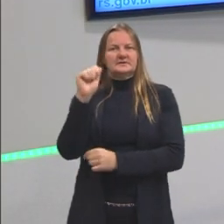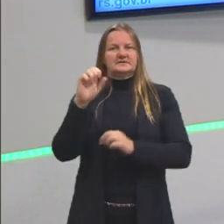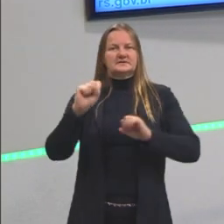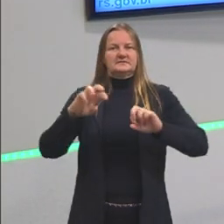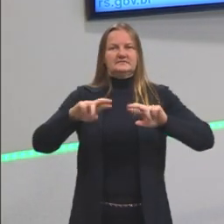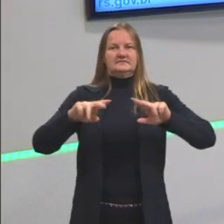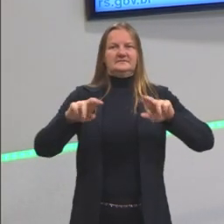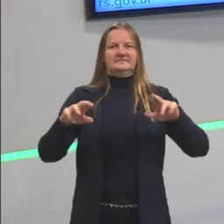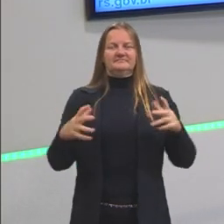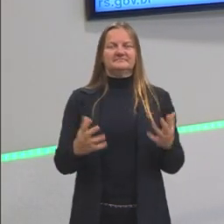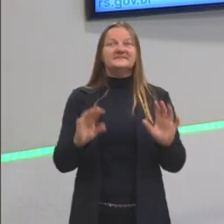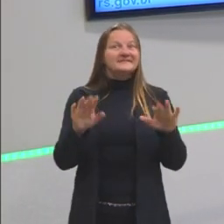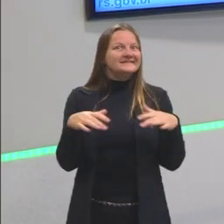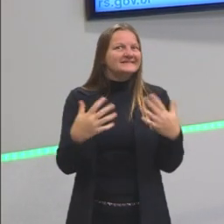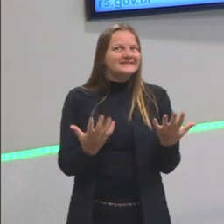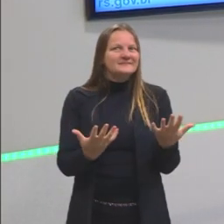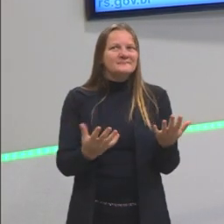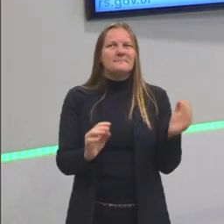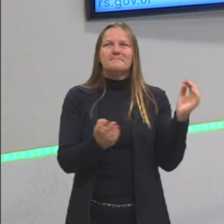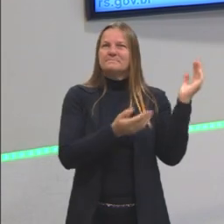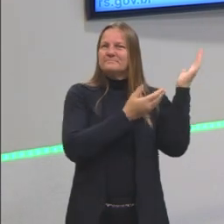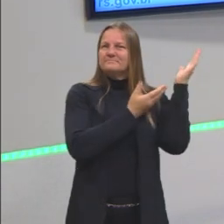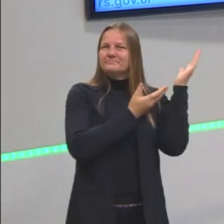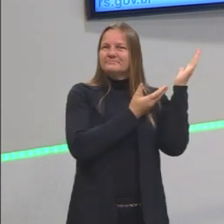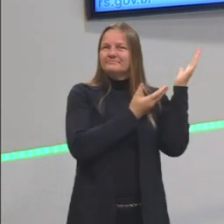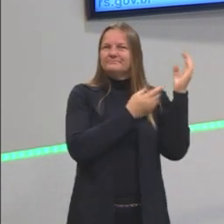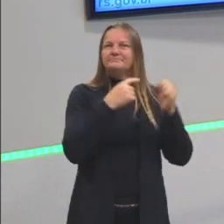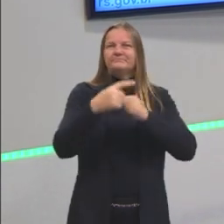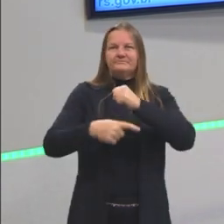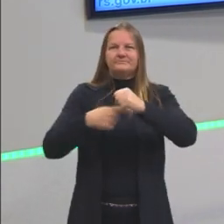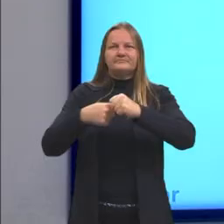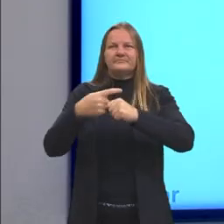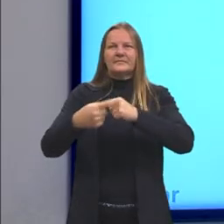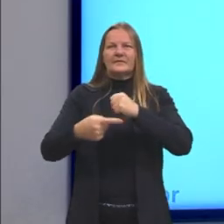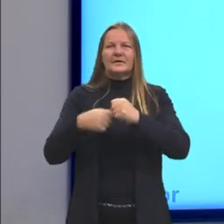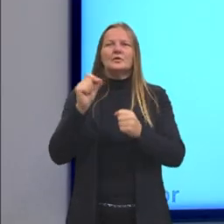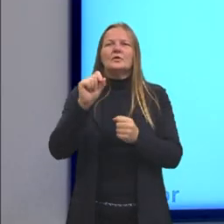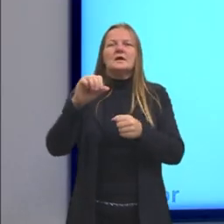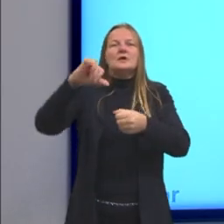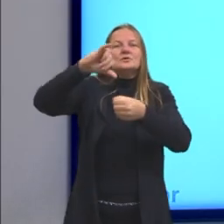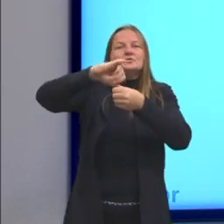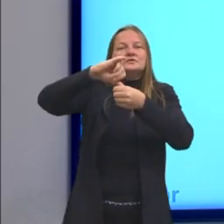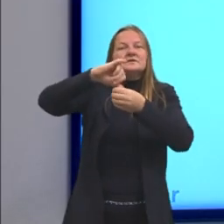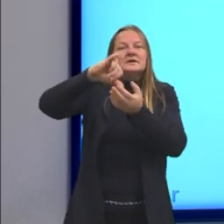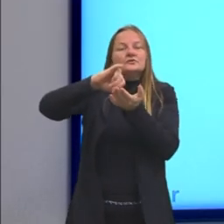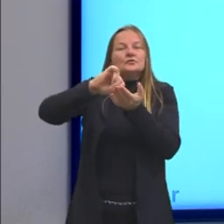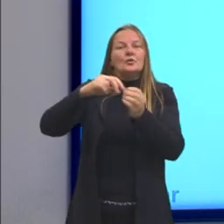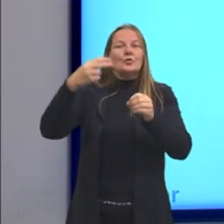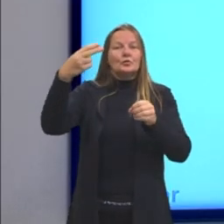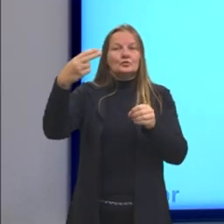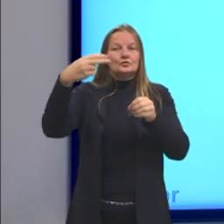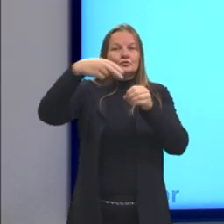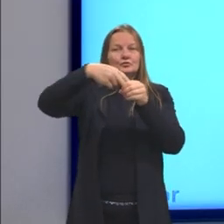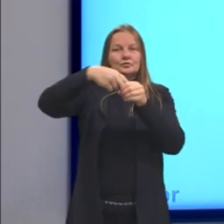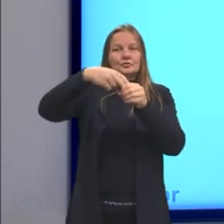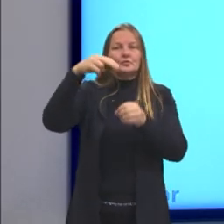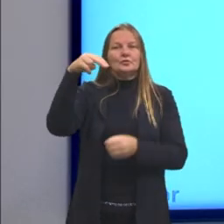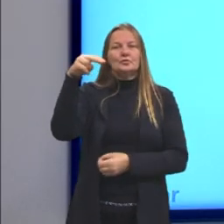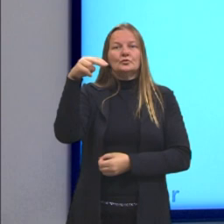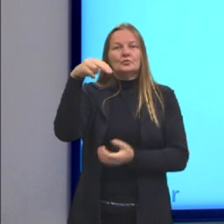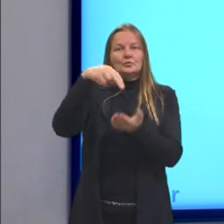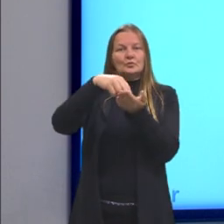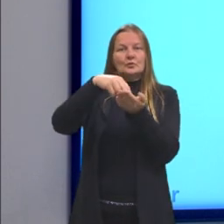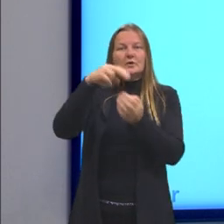Então, a gente já viu a imagem do átomo. A gente tem o quê aqui no centro? O núcleo dele, que a gente chama.